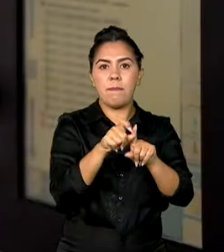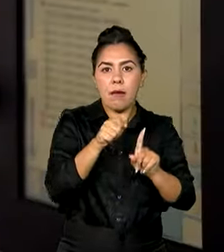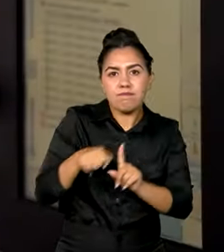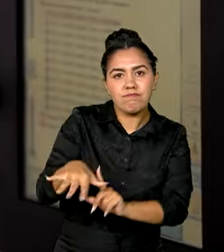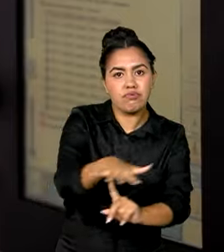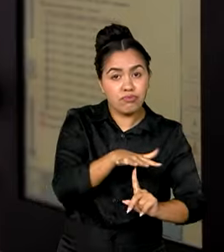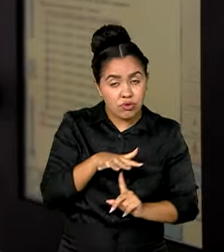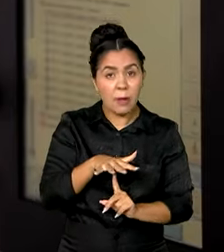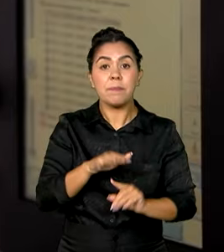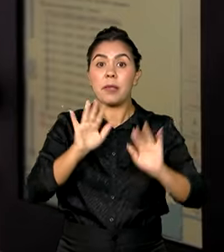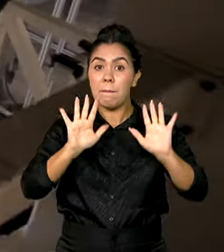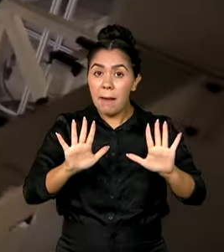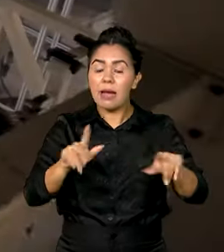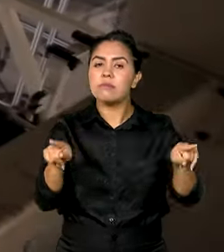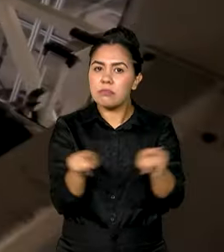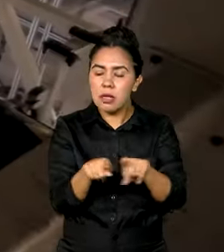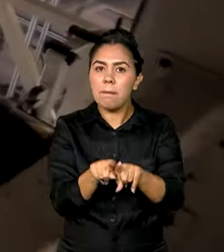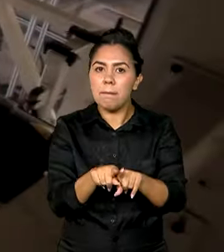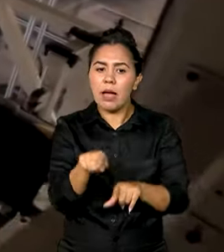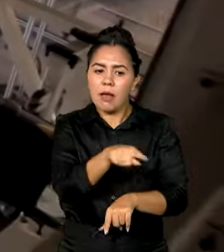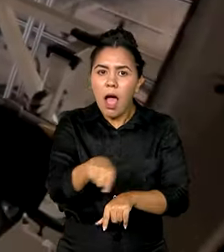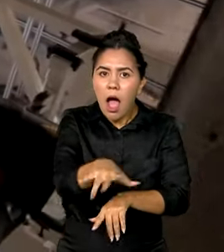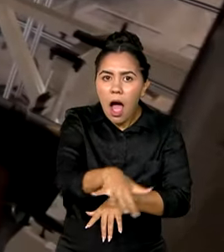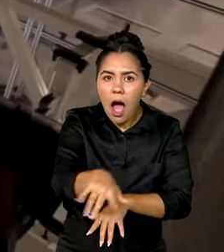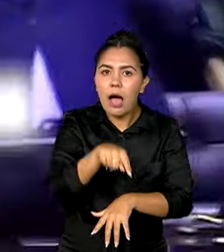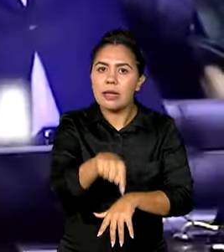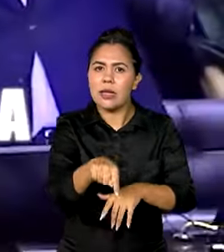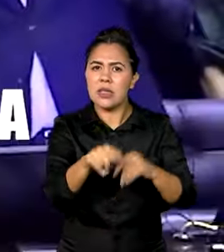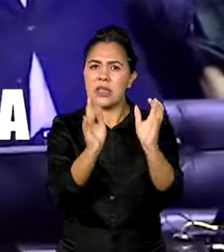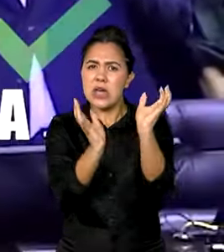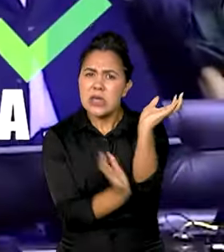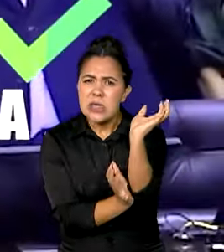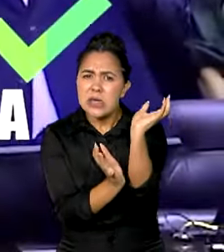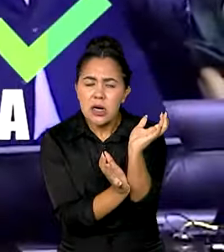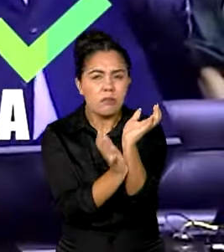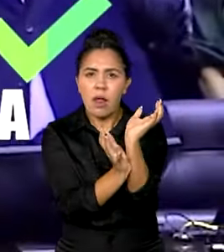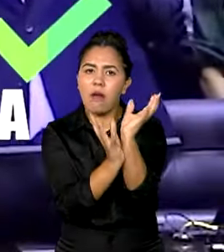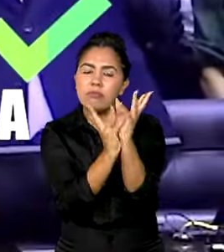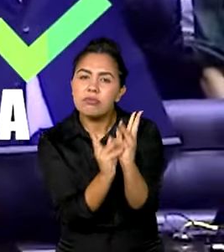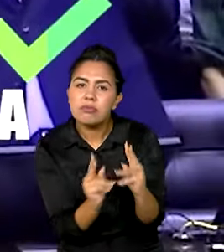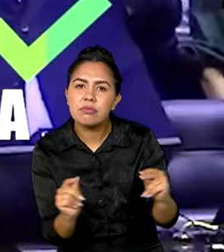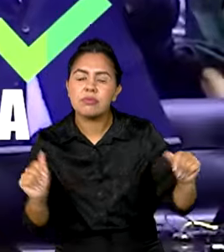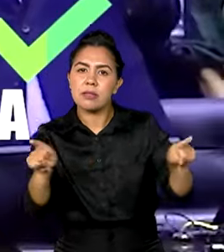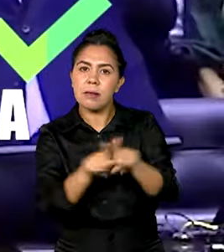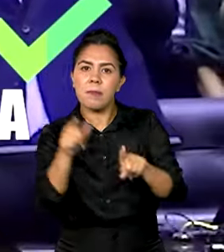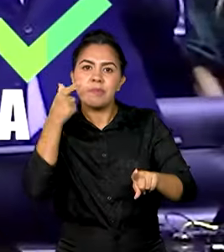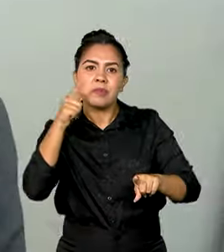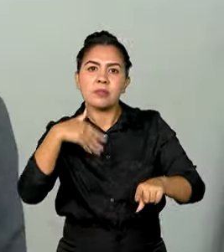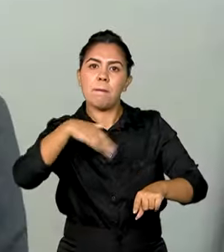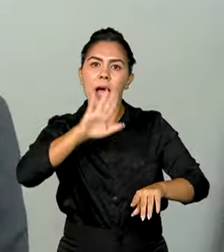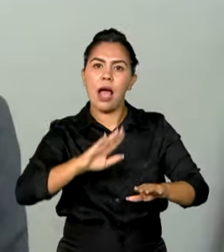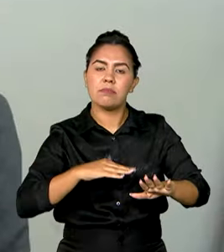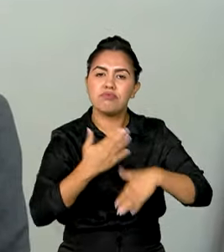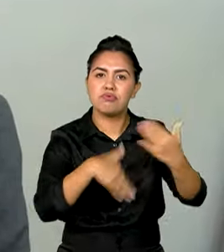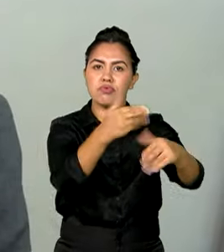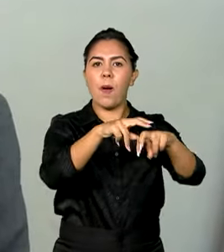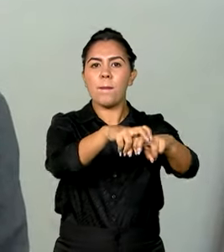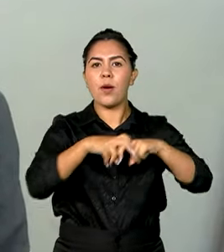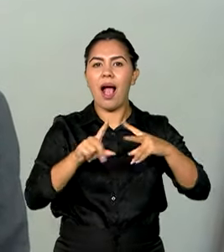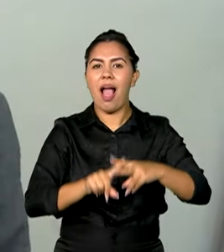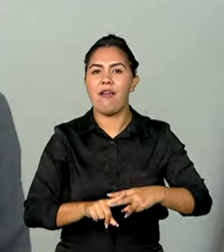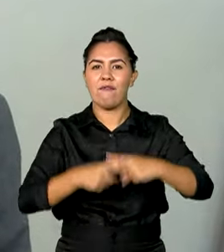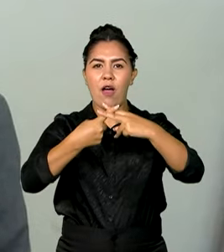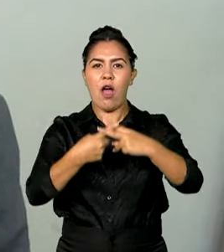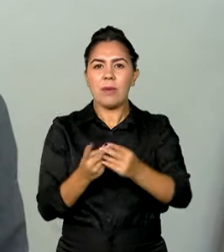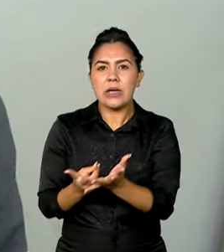investimentos, o setor também espera menos burocracia e mais crescimento com a reforma tributária. Todo o ganho de